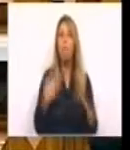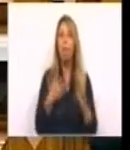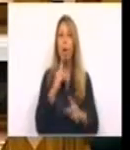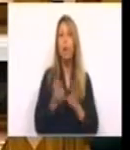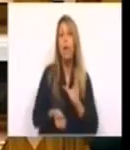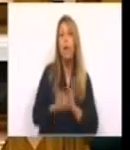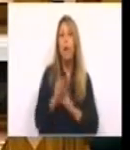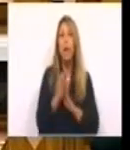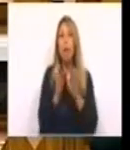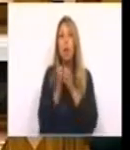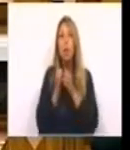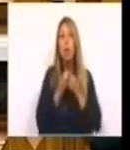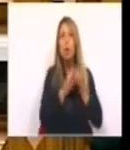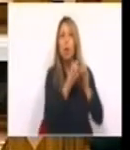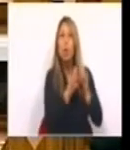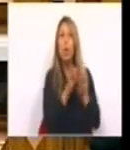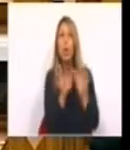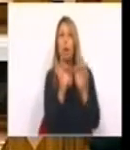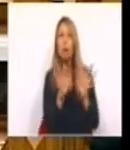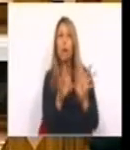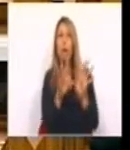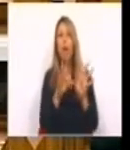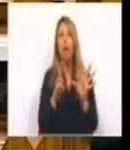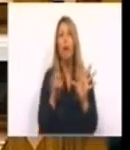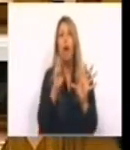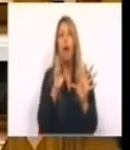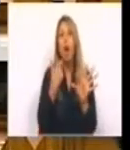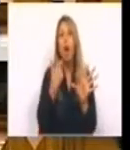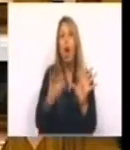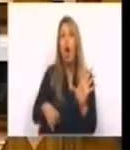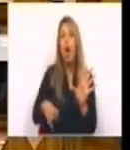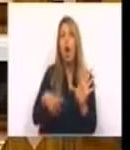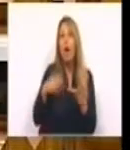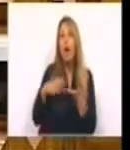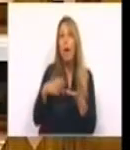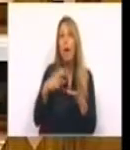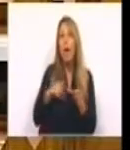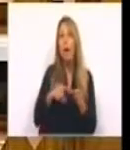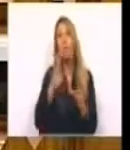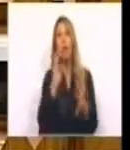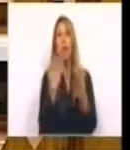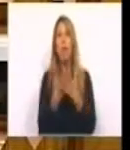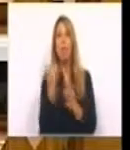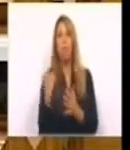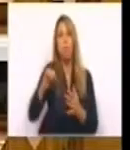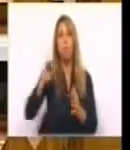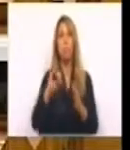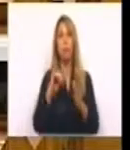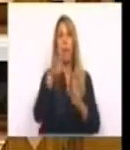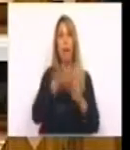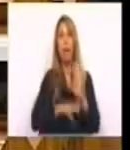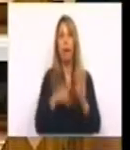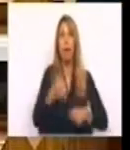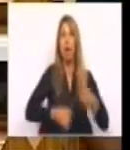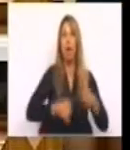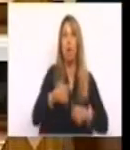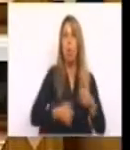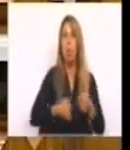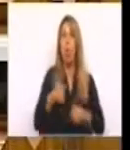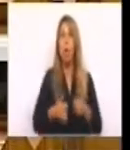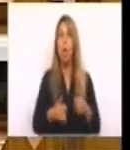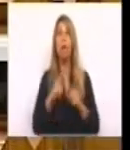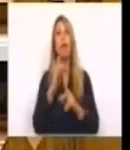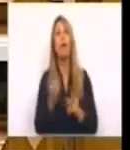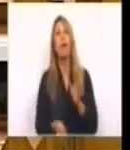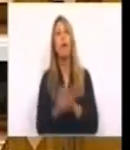fazer atuar com um pequeno património e violar as regras da concorrência, alargamos as regras da prescrição, criamos uma